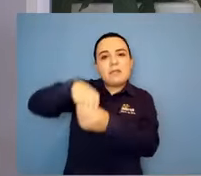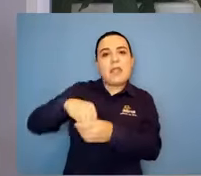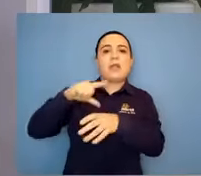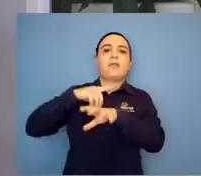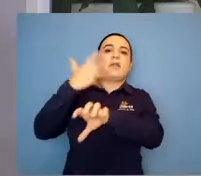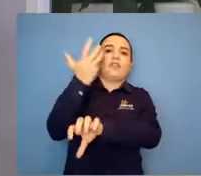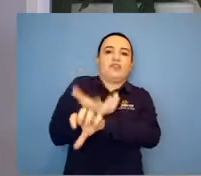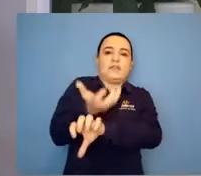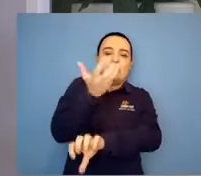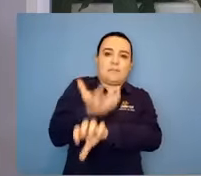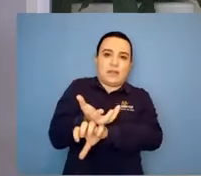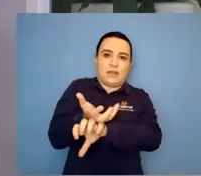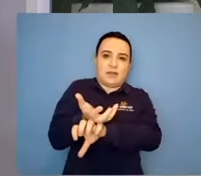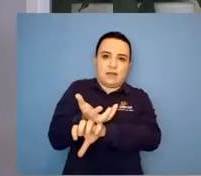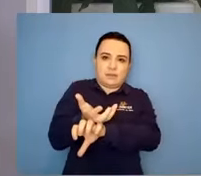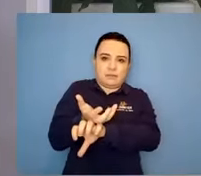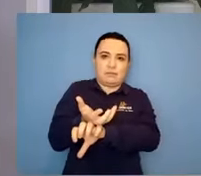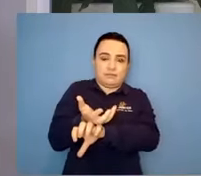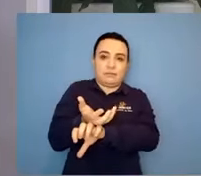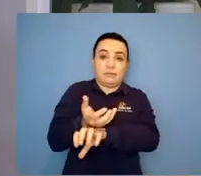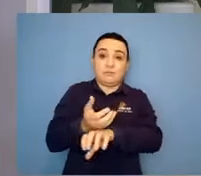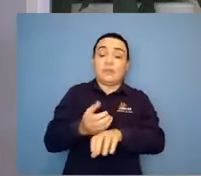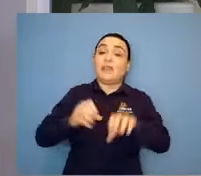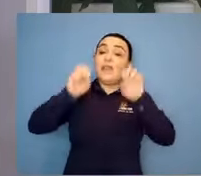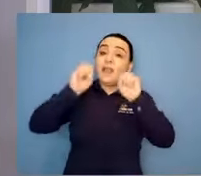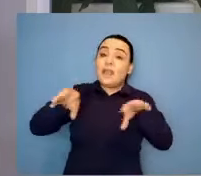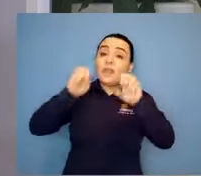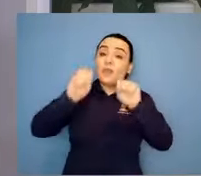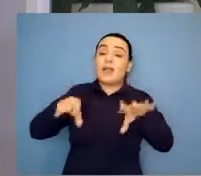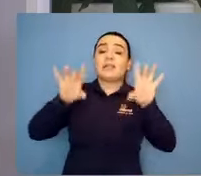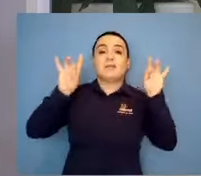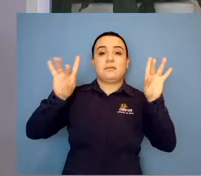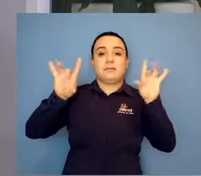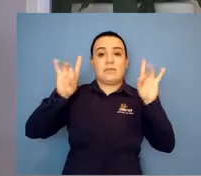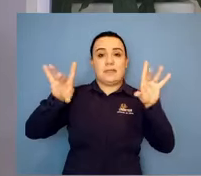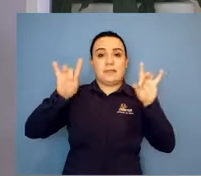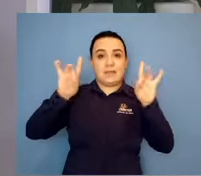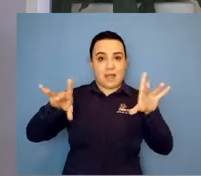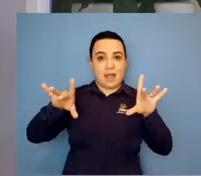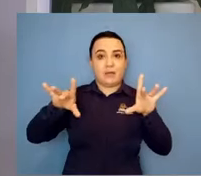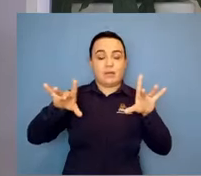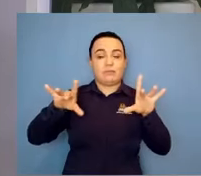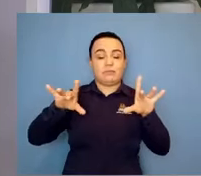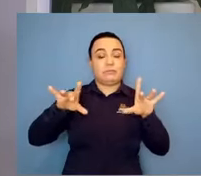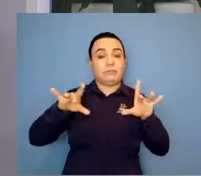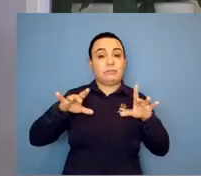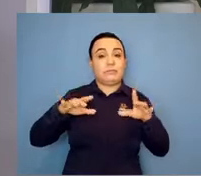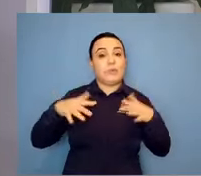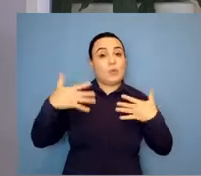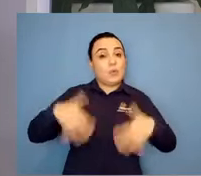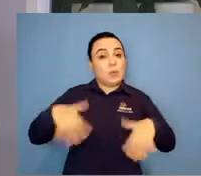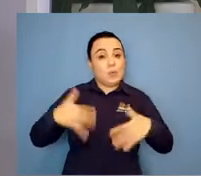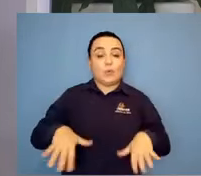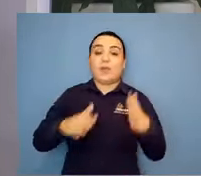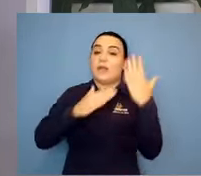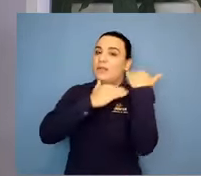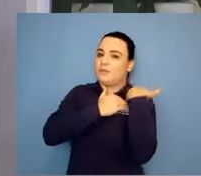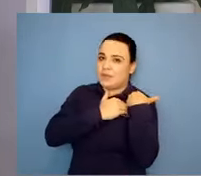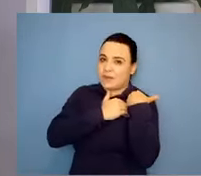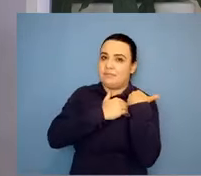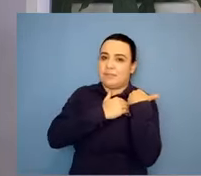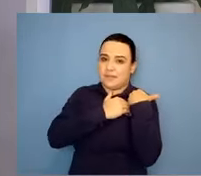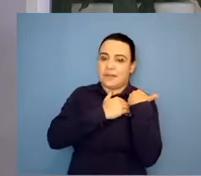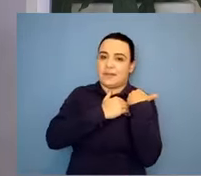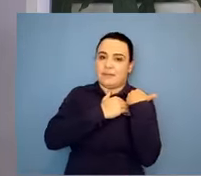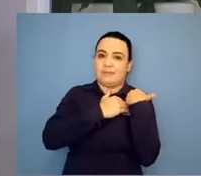A educação especial, então, uma missão triplicada. E que isso tem que ser conscientizado,